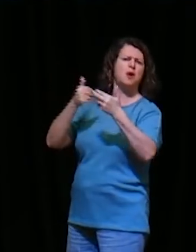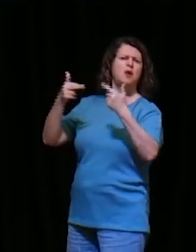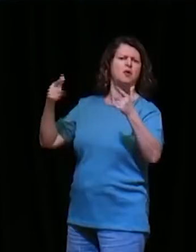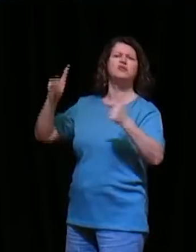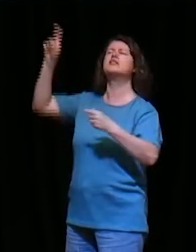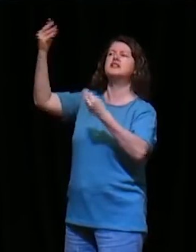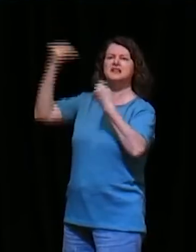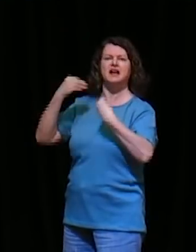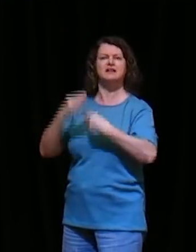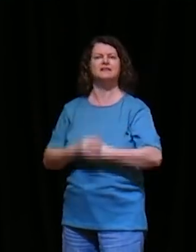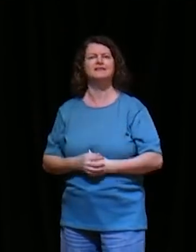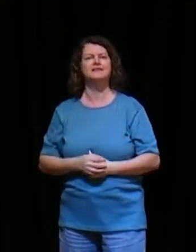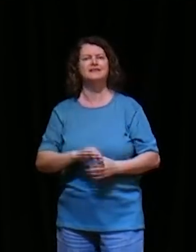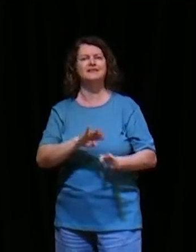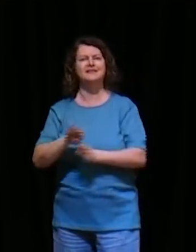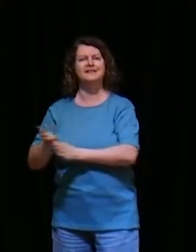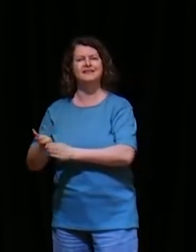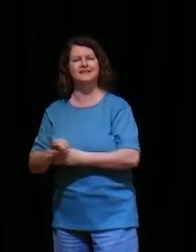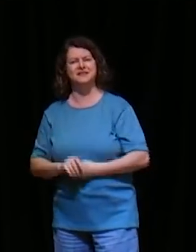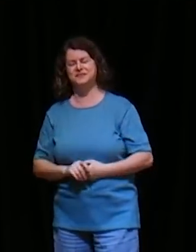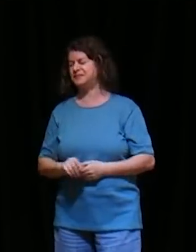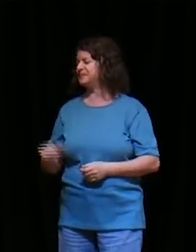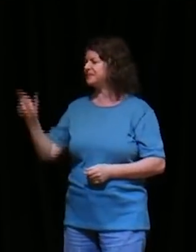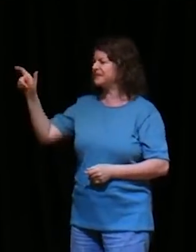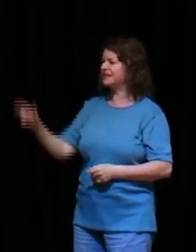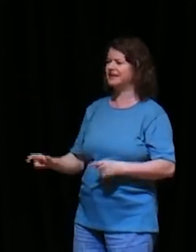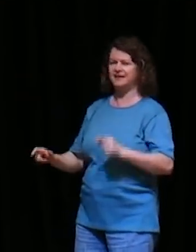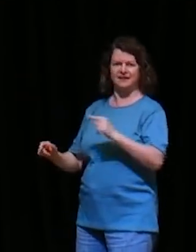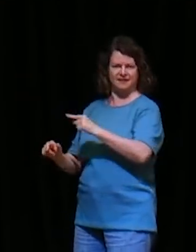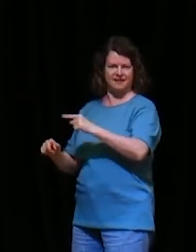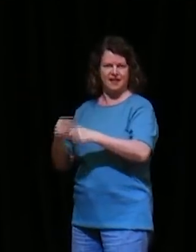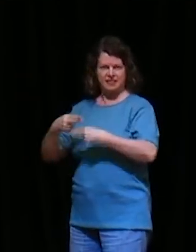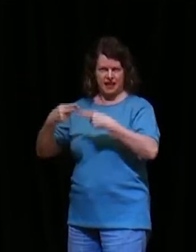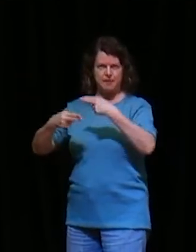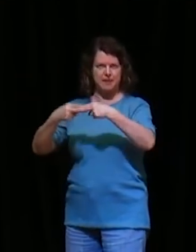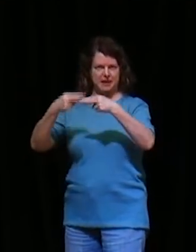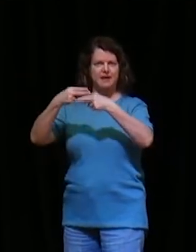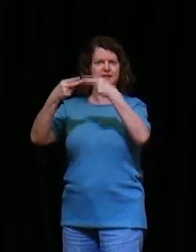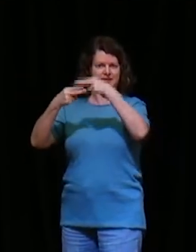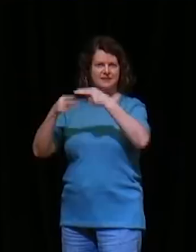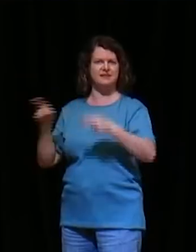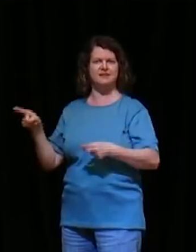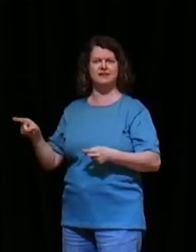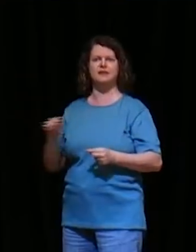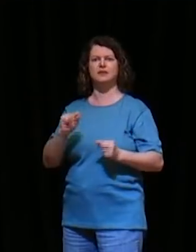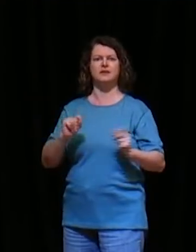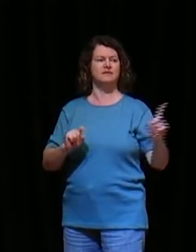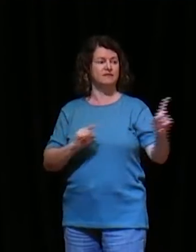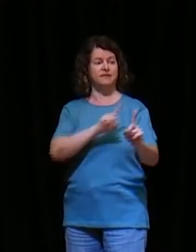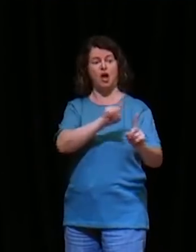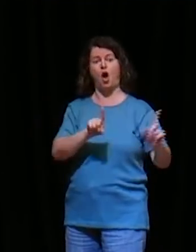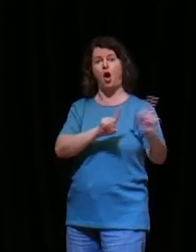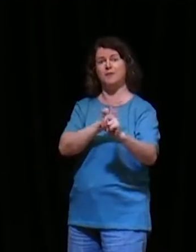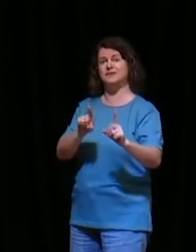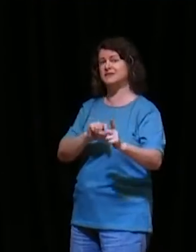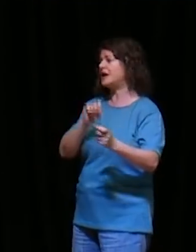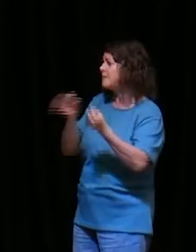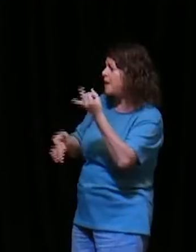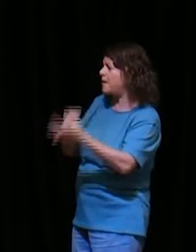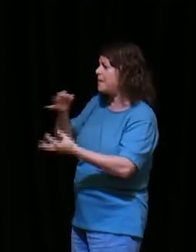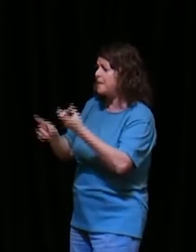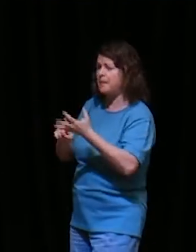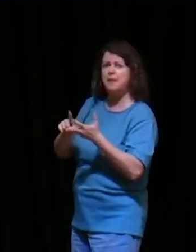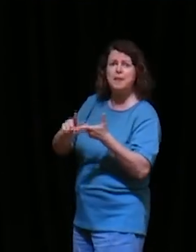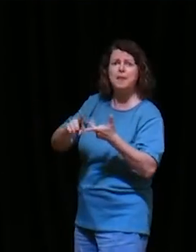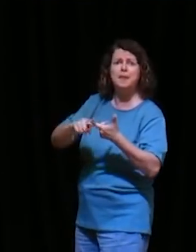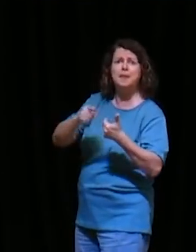Neemias, ele, interessante, ele recebe uma notícia triste, se assenta e chora,